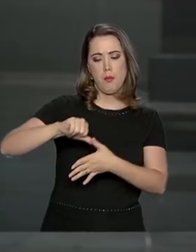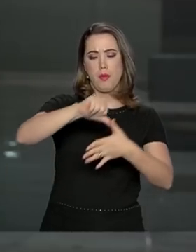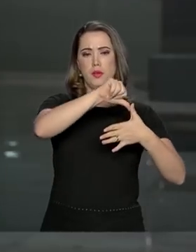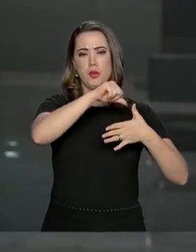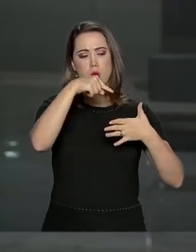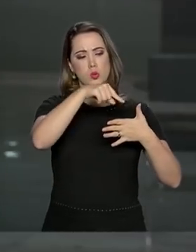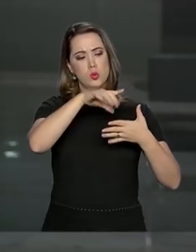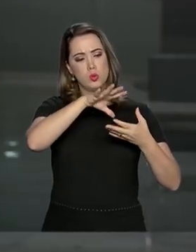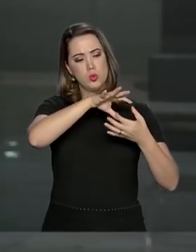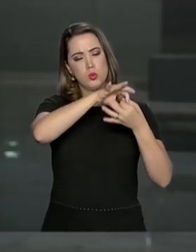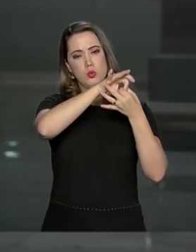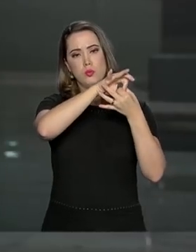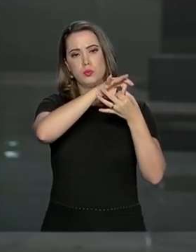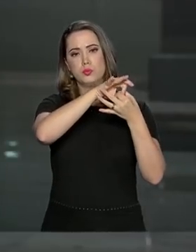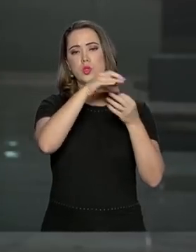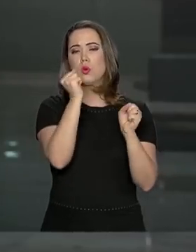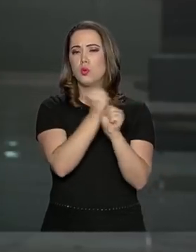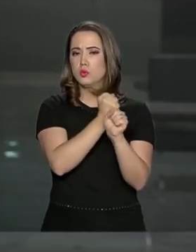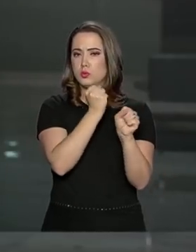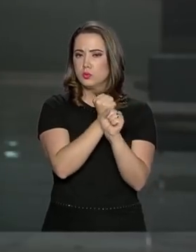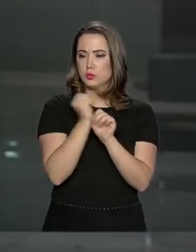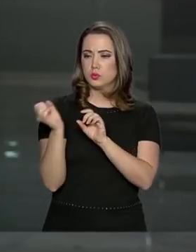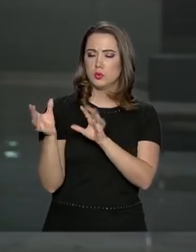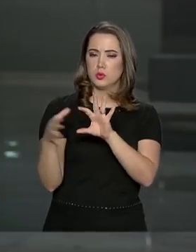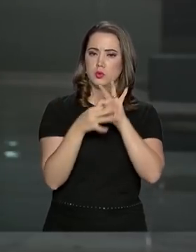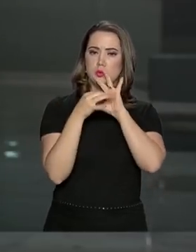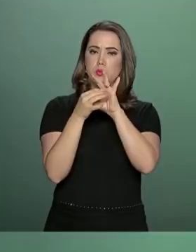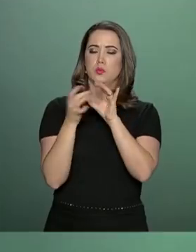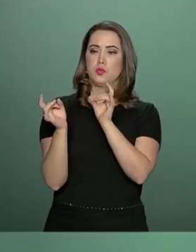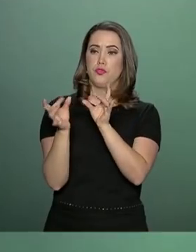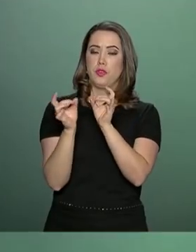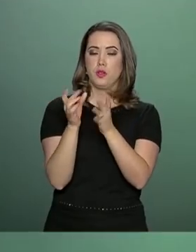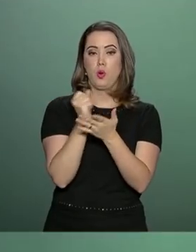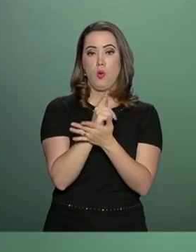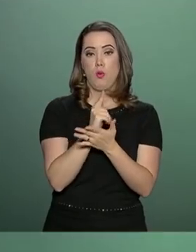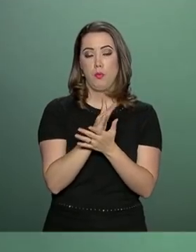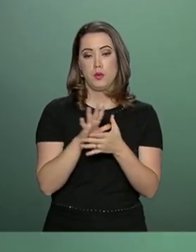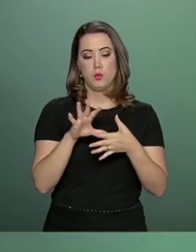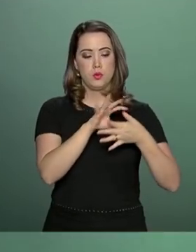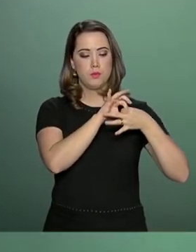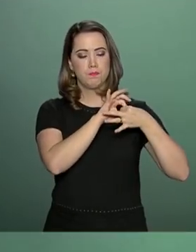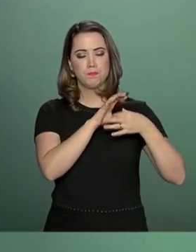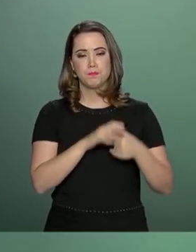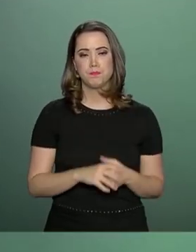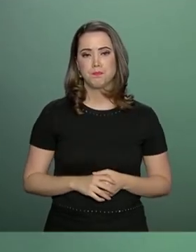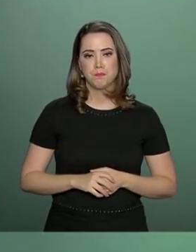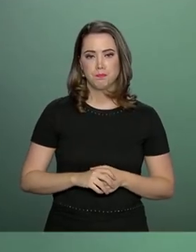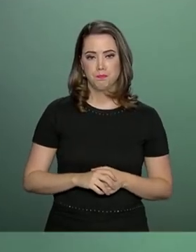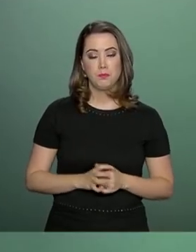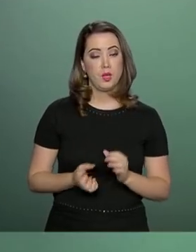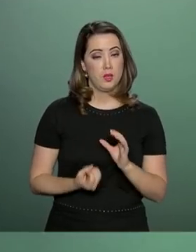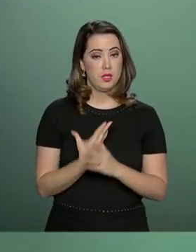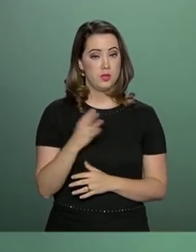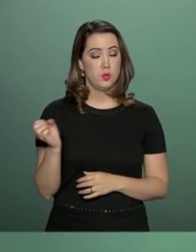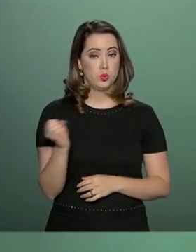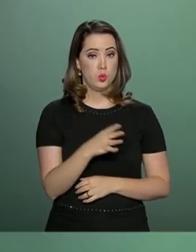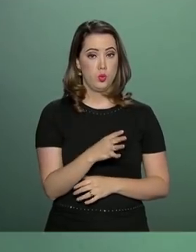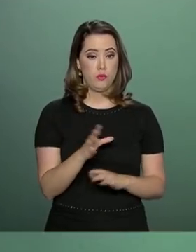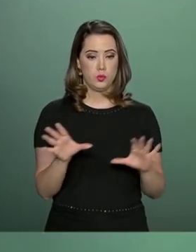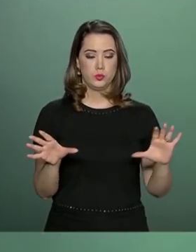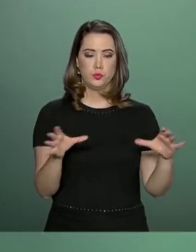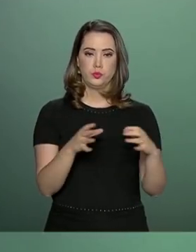infraestrutura e parcerias comerciais. A criação deste novo organismo